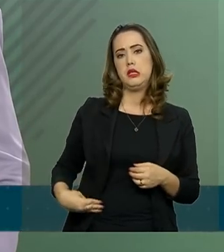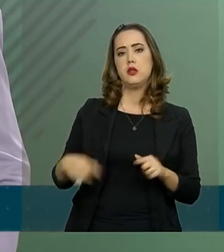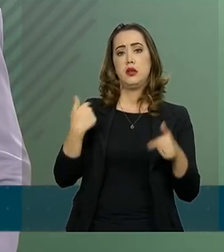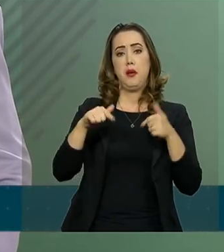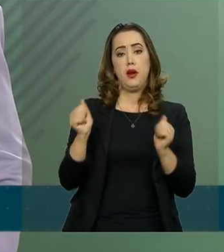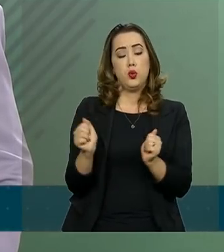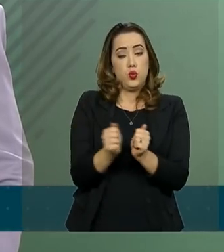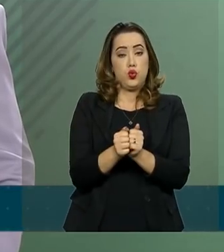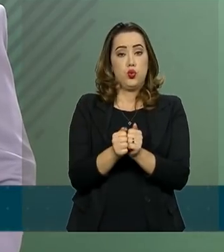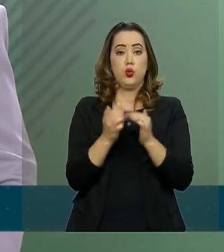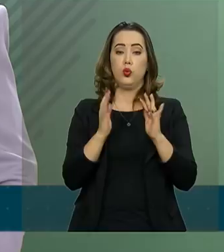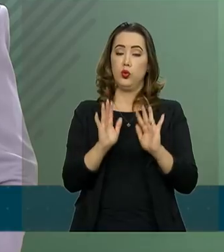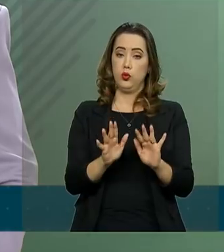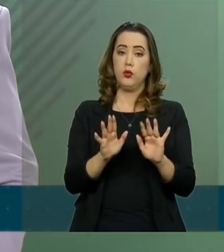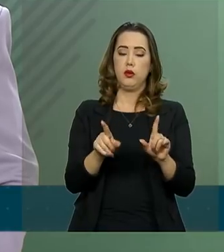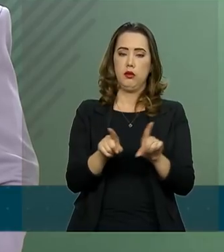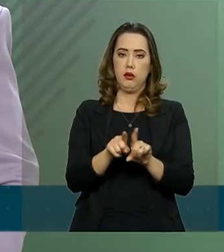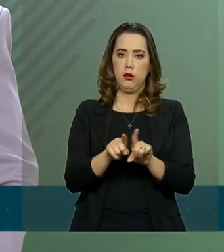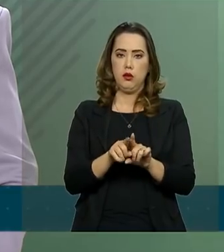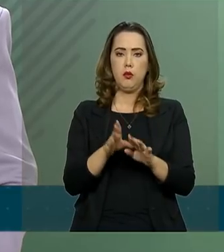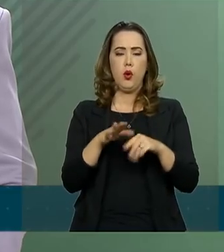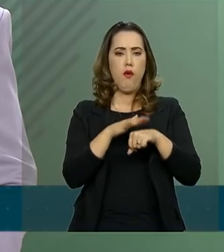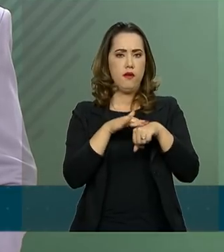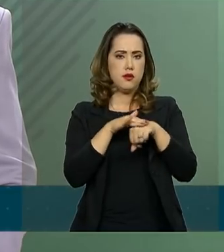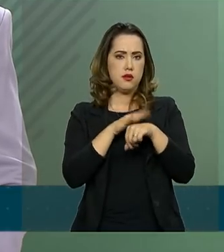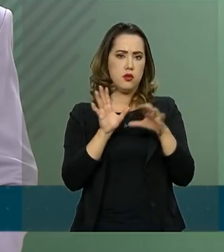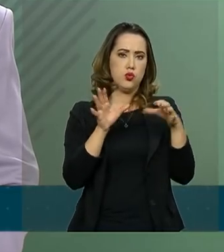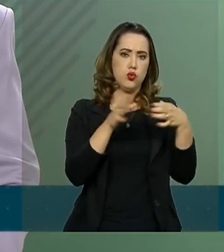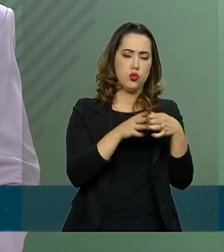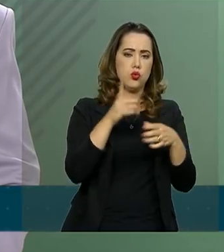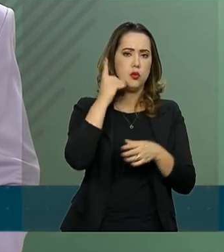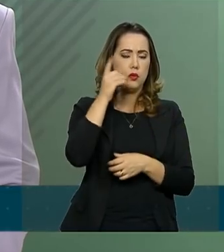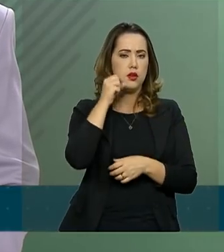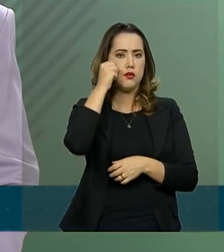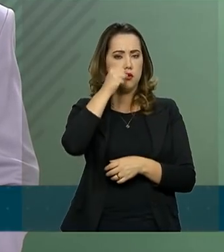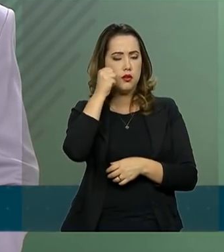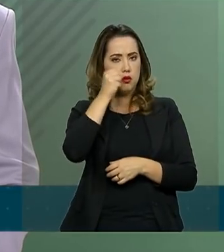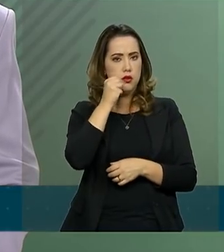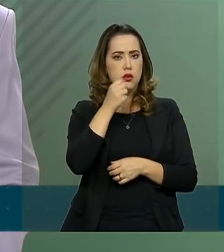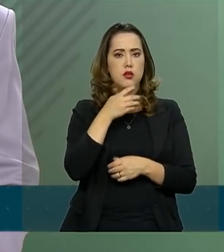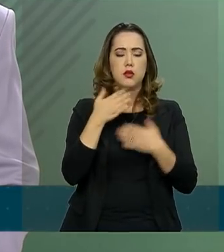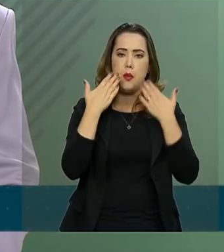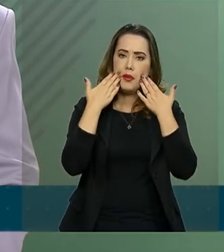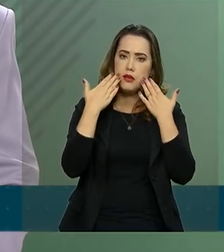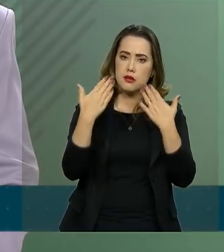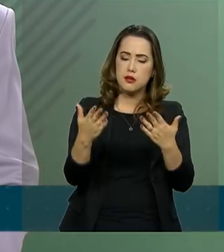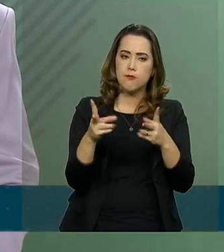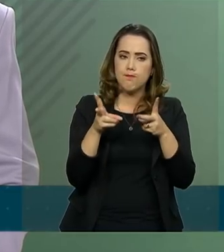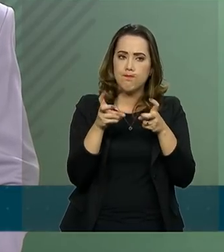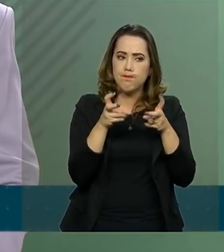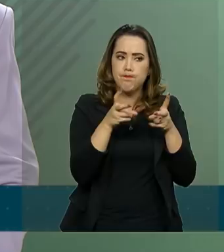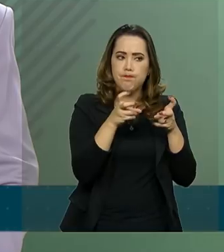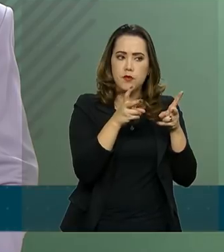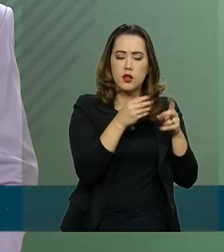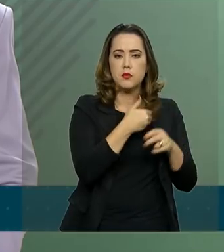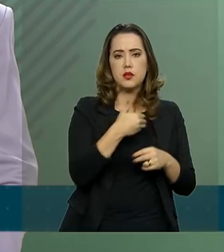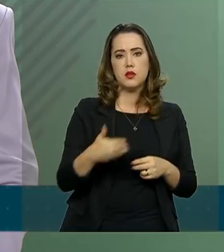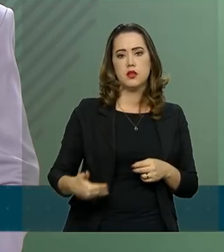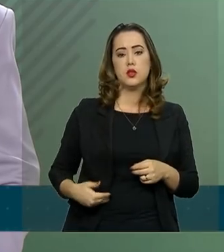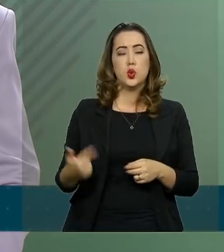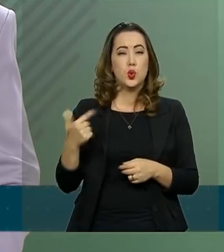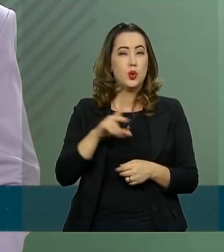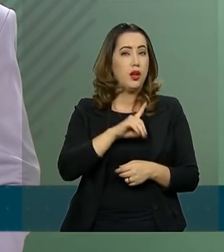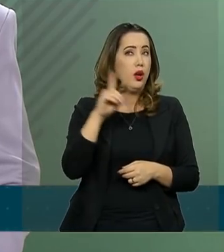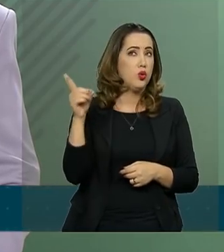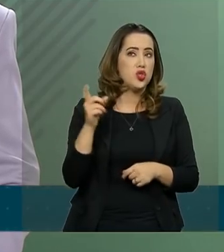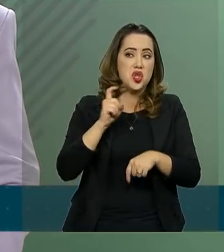presidente, para, conversando com os parlamentares, colocar as percepções do governo. Então, não há uma